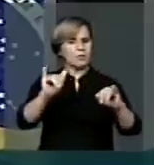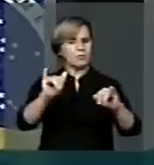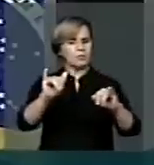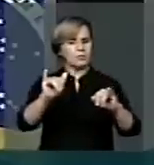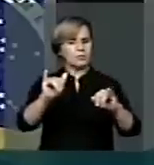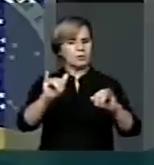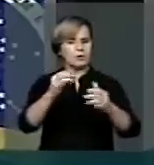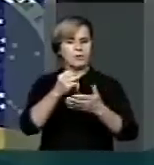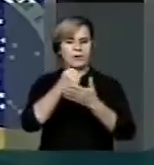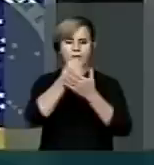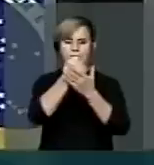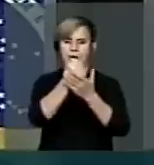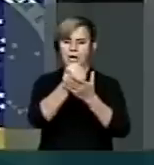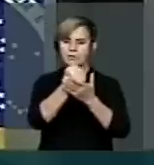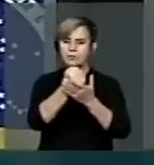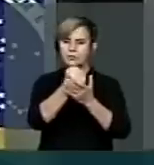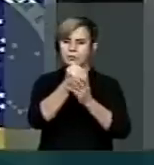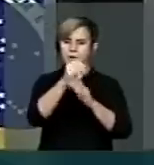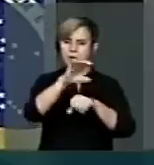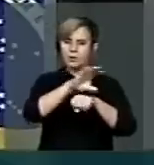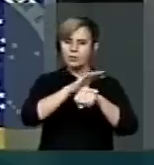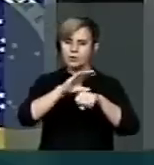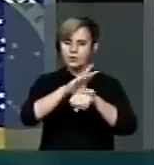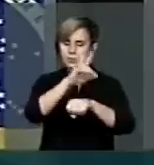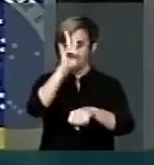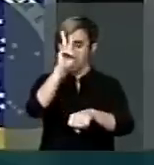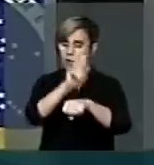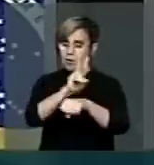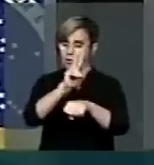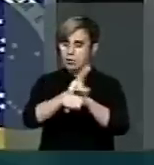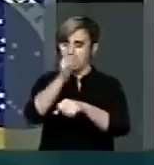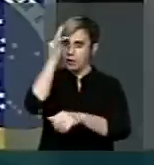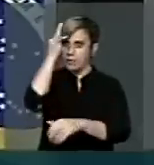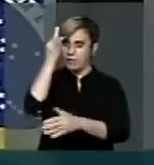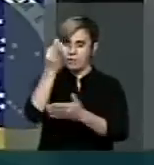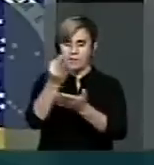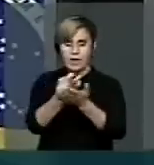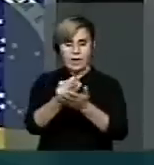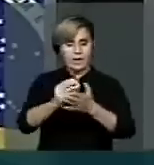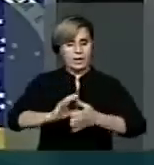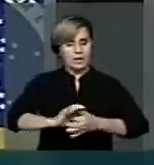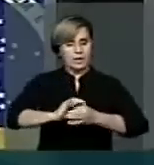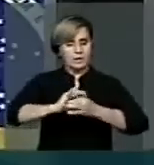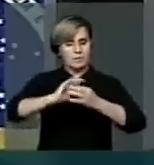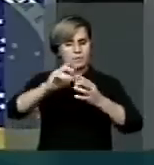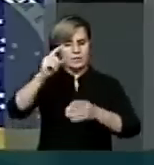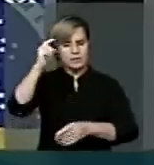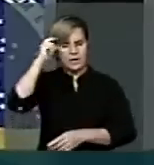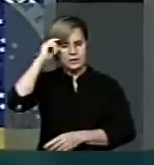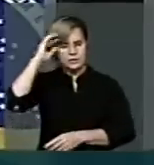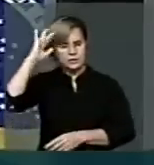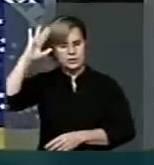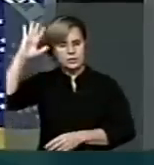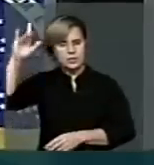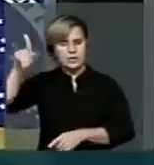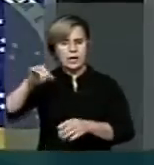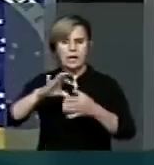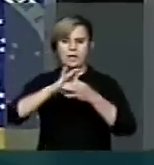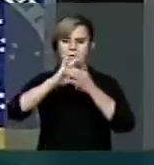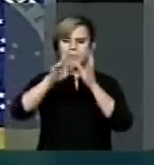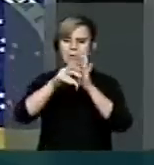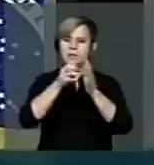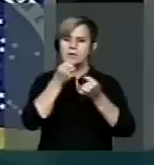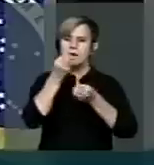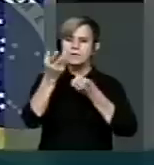constitucionais para defender a sua fé, a liberdade de pensamento e a liberdade de expressão. Eu